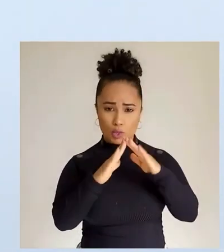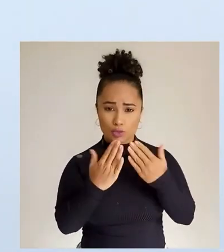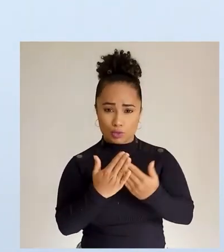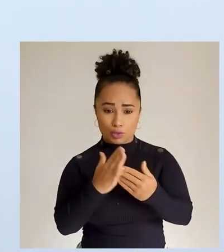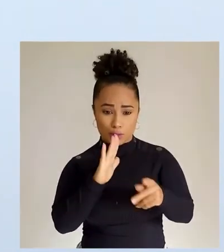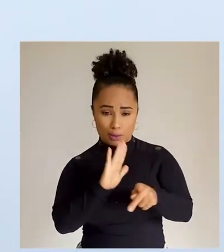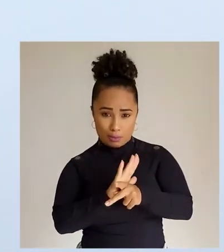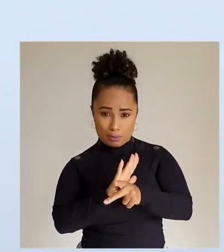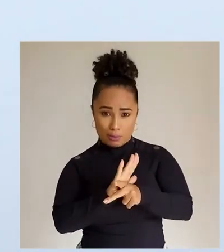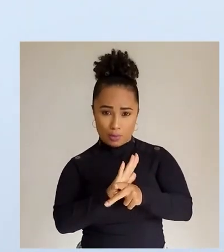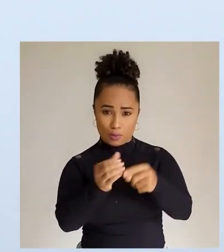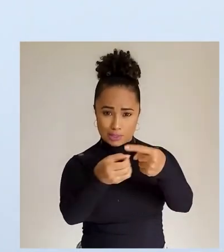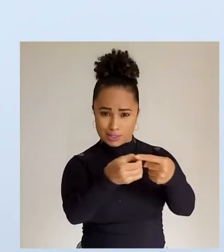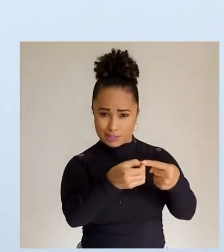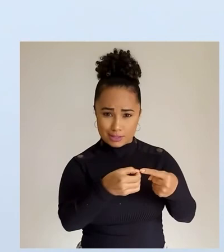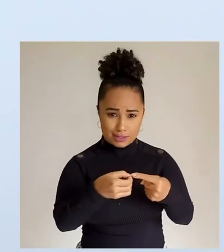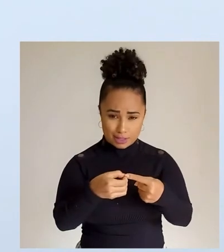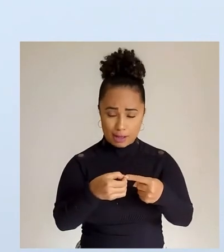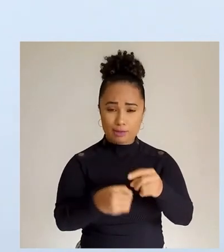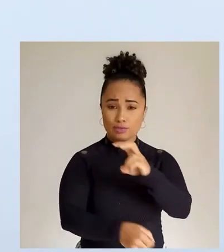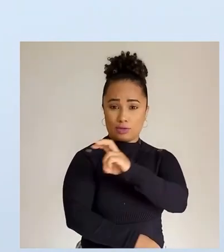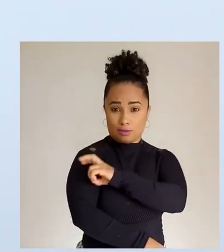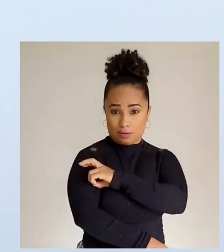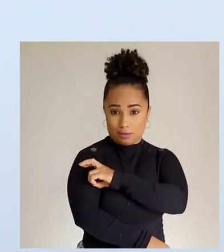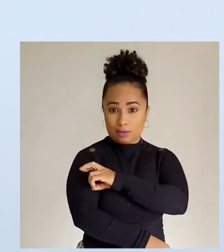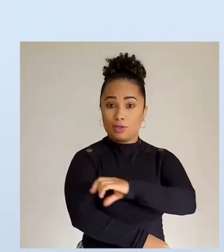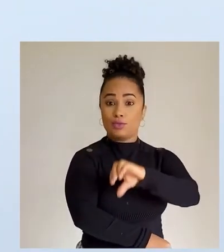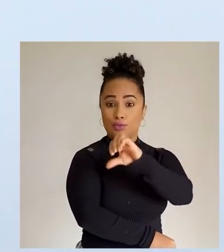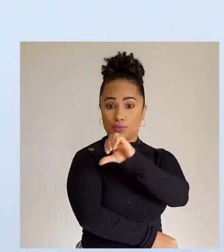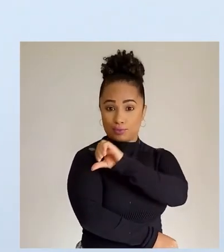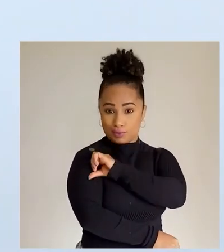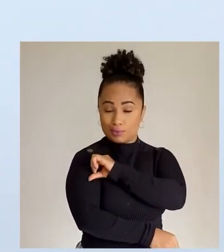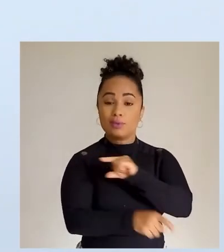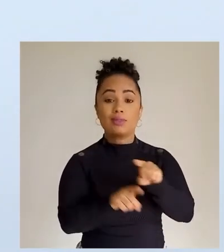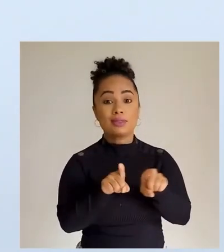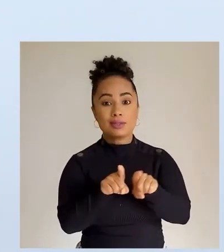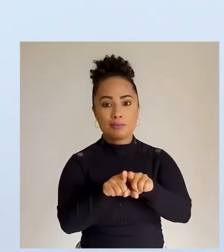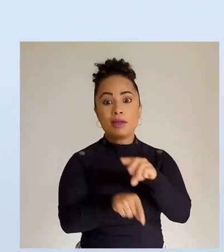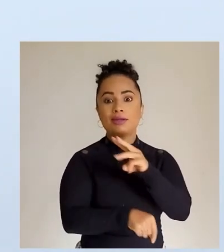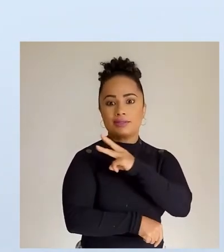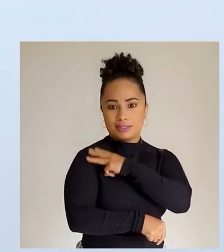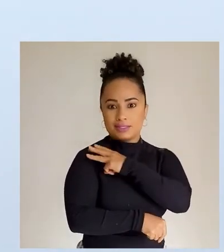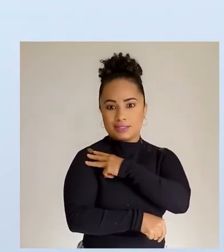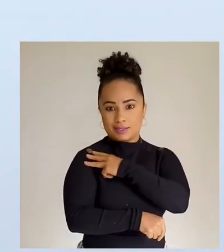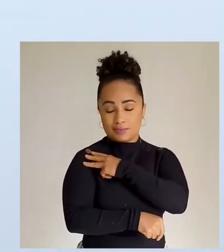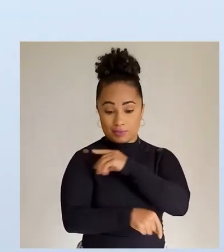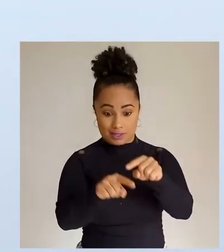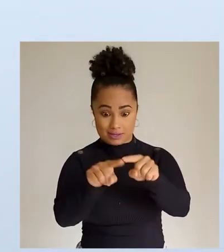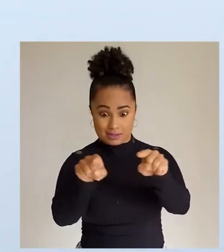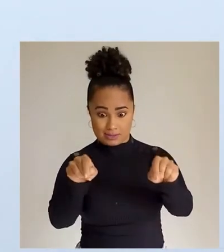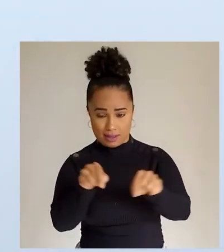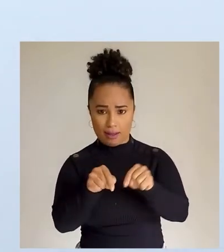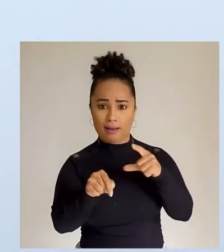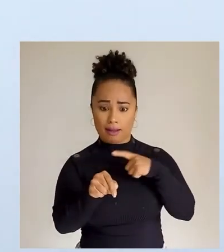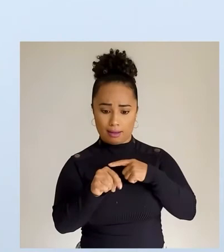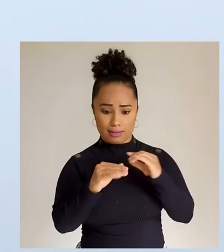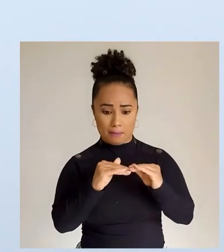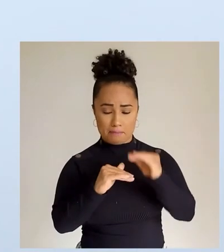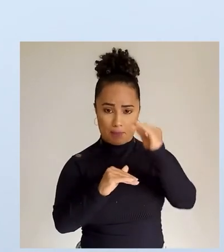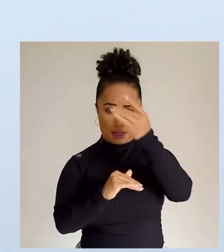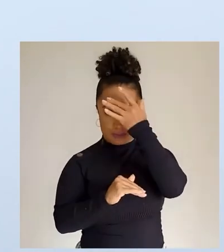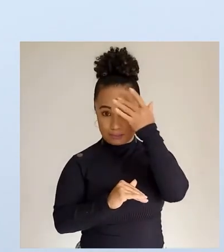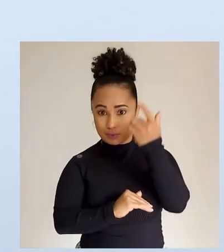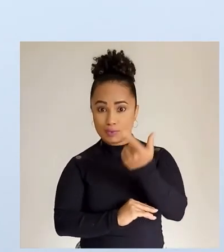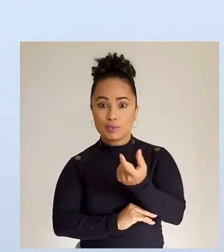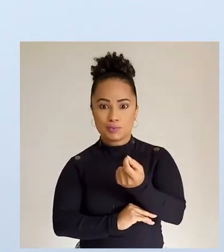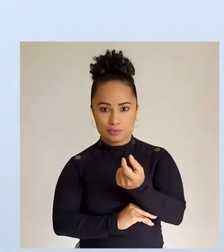os estudantes de escolas públicas urbanas do quinto e do nono ano do ensino fundamental e do terceiro ano do ensino médio de turmas com